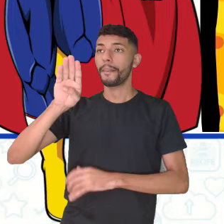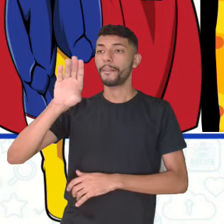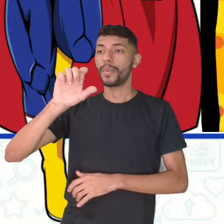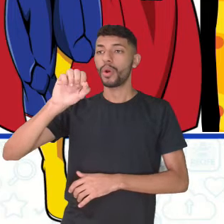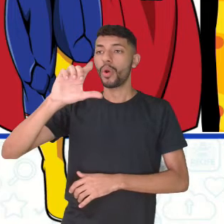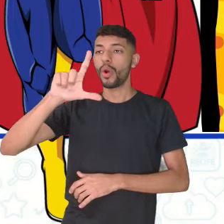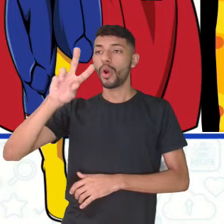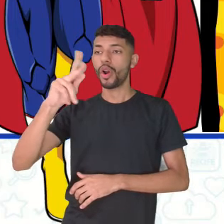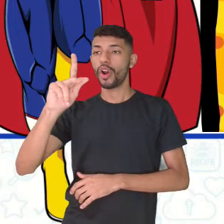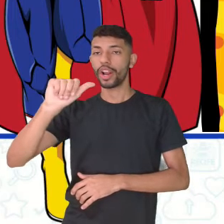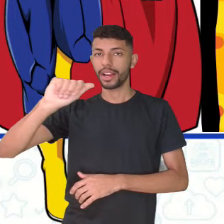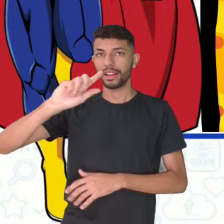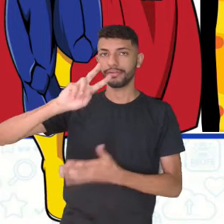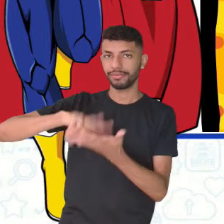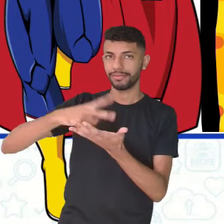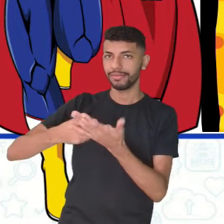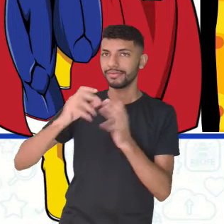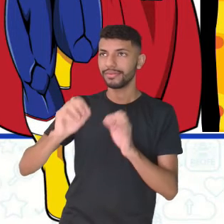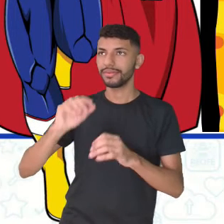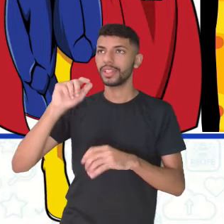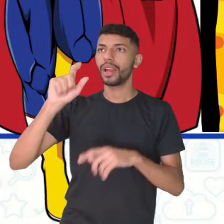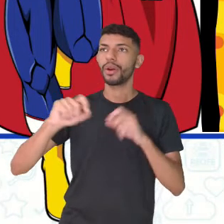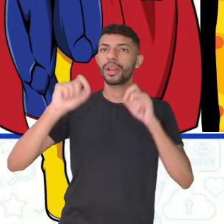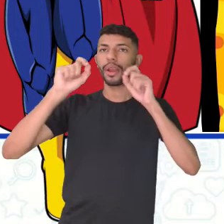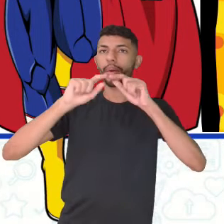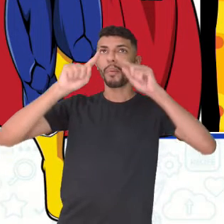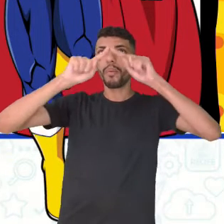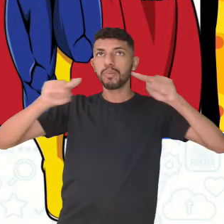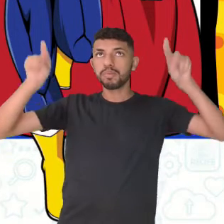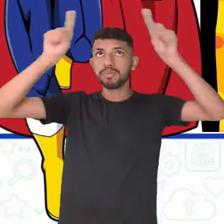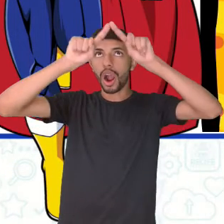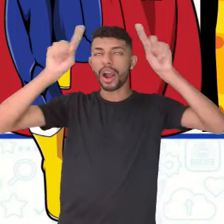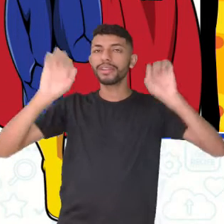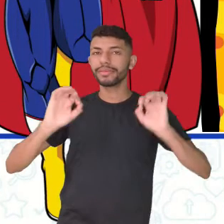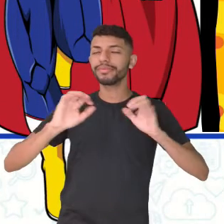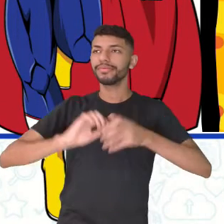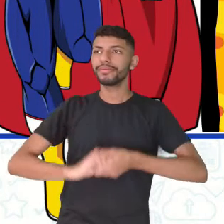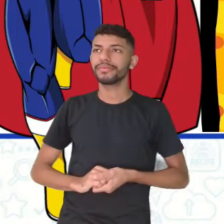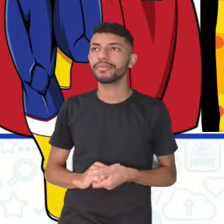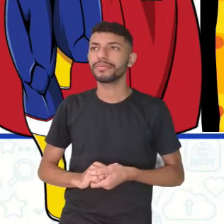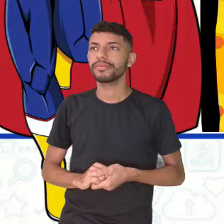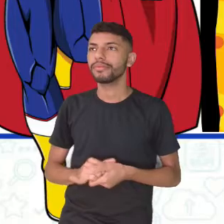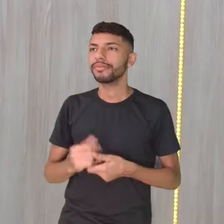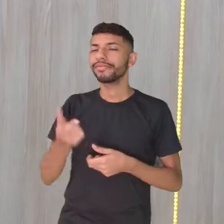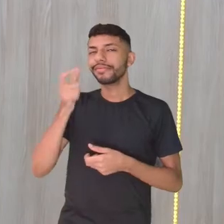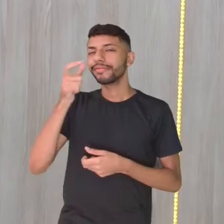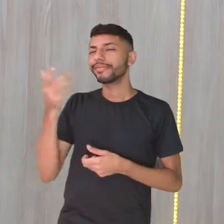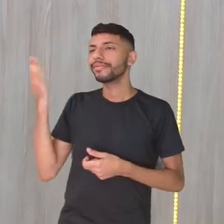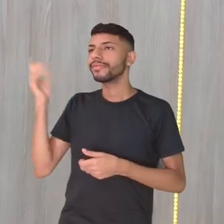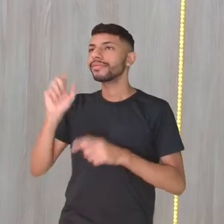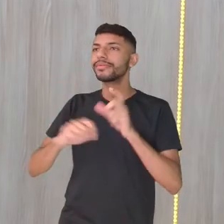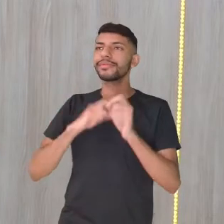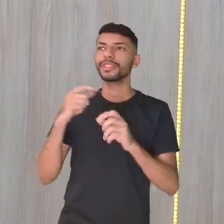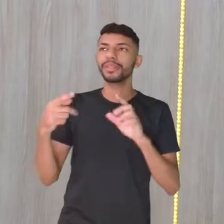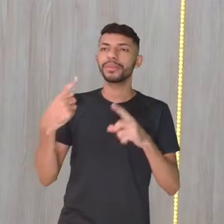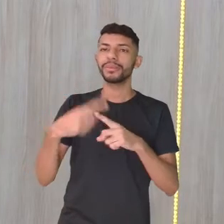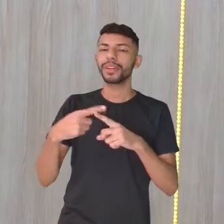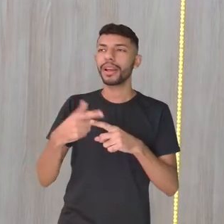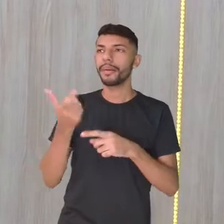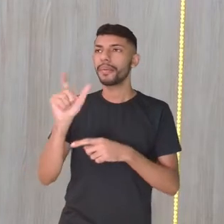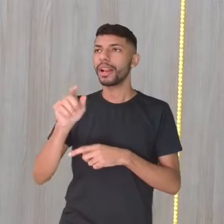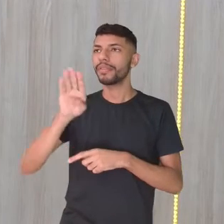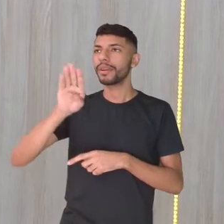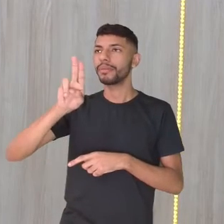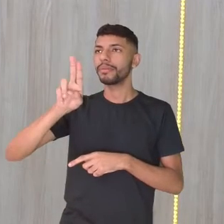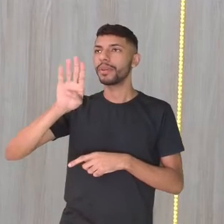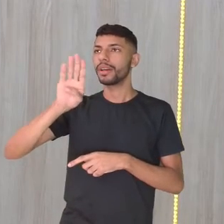diz a bolha de fala, né? Ou então balões, balance. Interessante esse speech bubble, pessoal, é que a palavra bubble foi muito usada